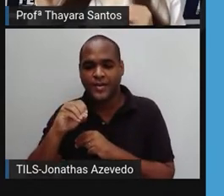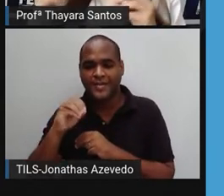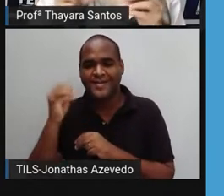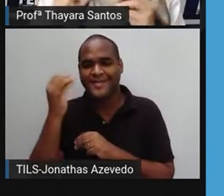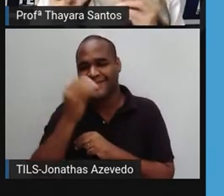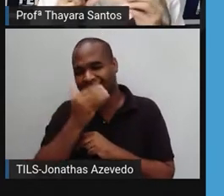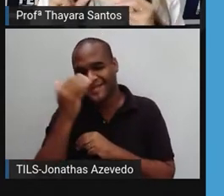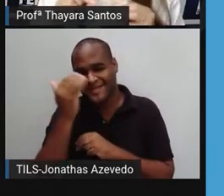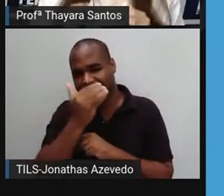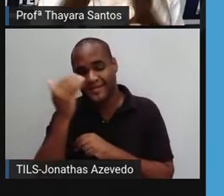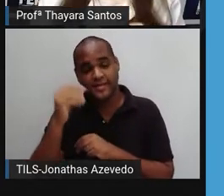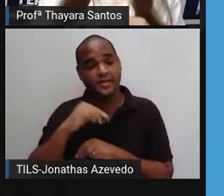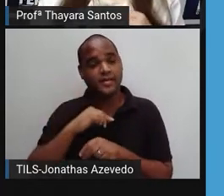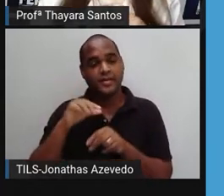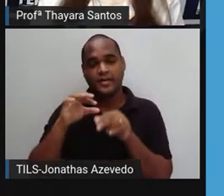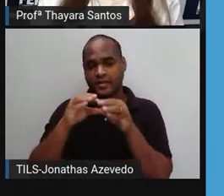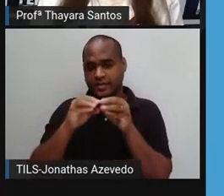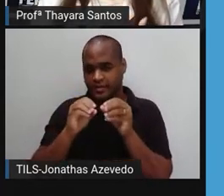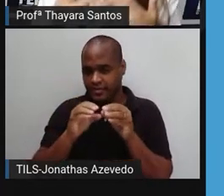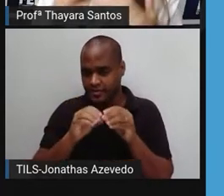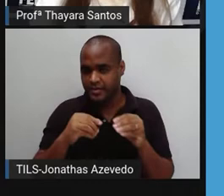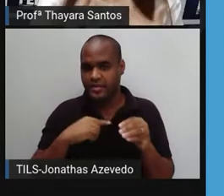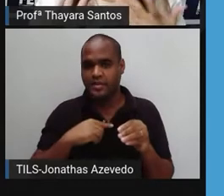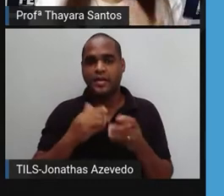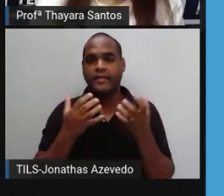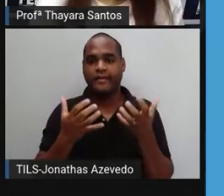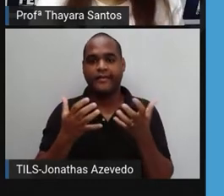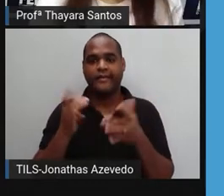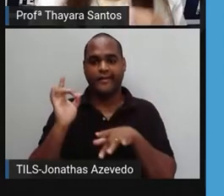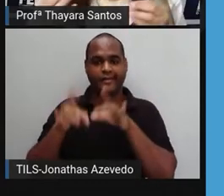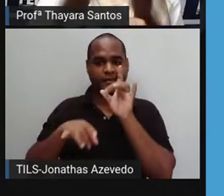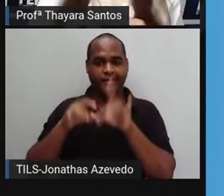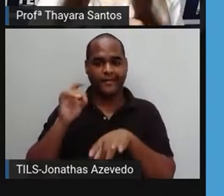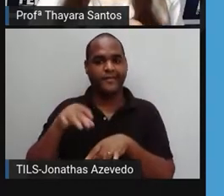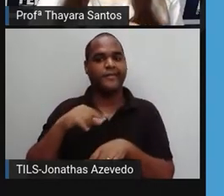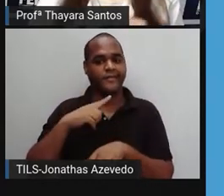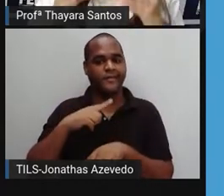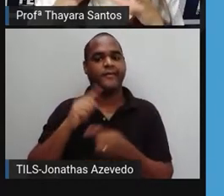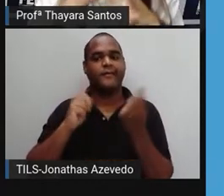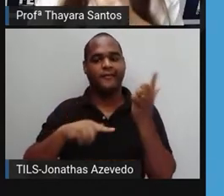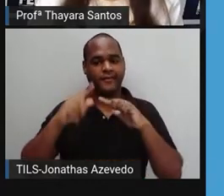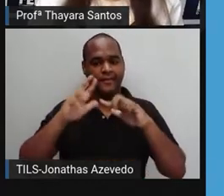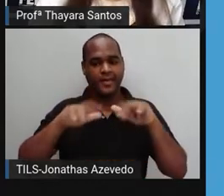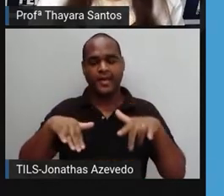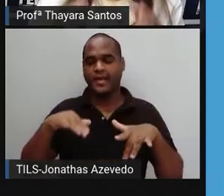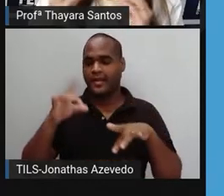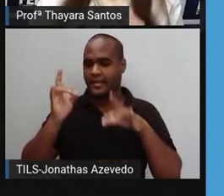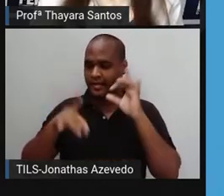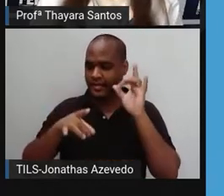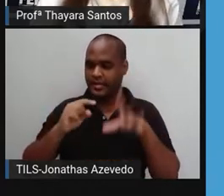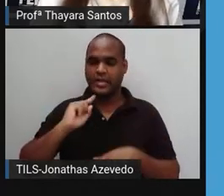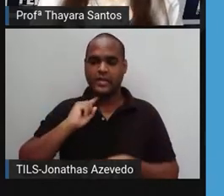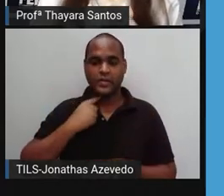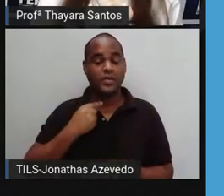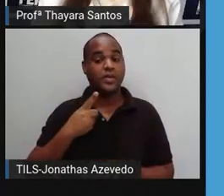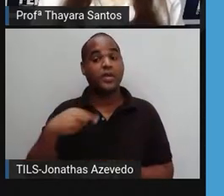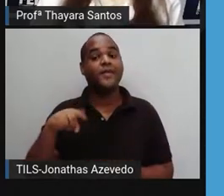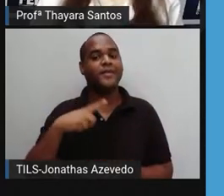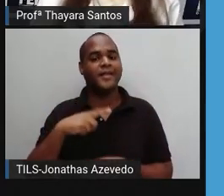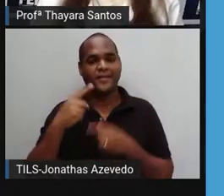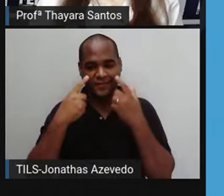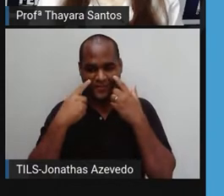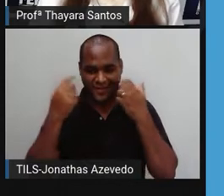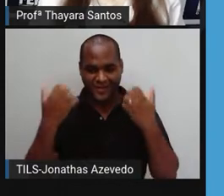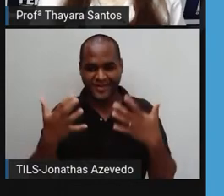essas partículas menores, elas conseguem poluir mais ainda do que quando elas estavam maiorzinhas. E a gente vai ver um pouquinho disso